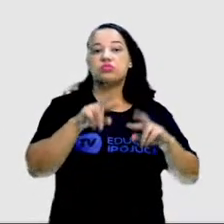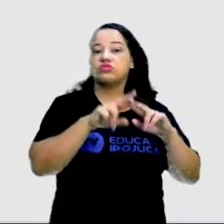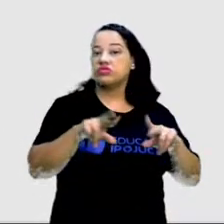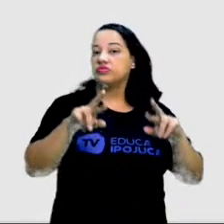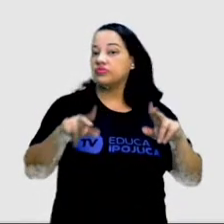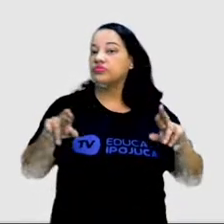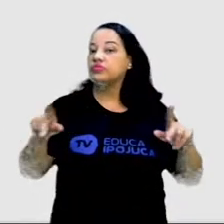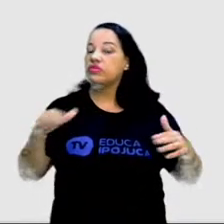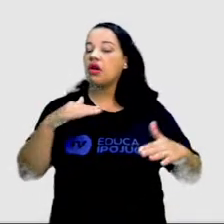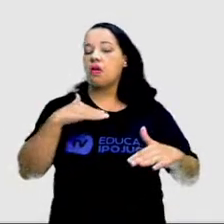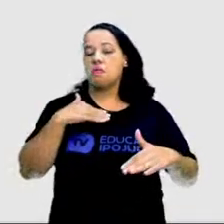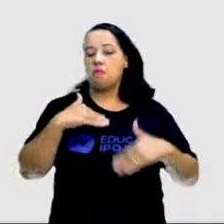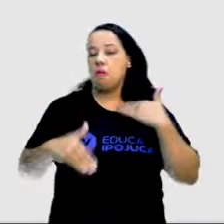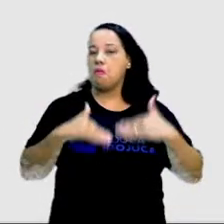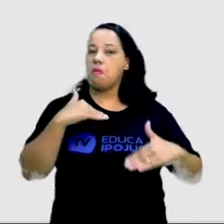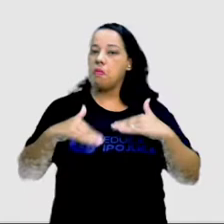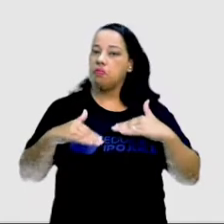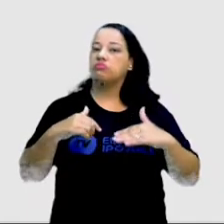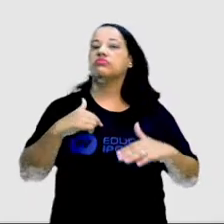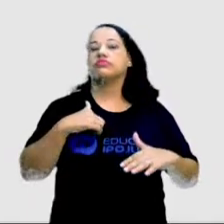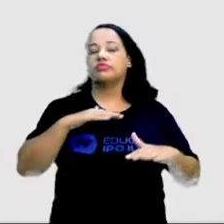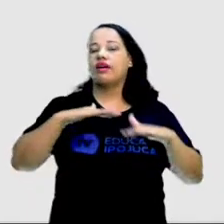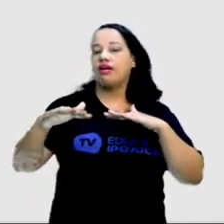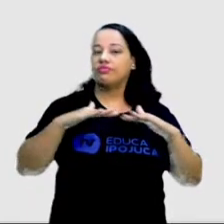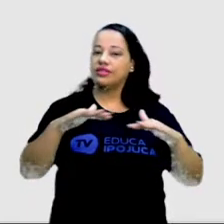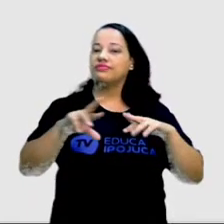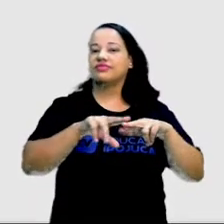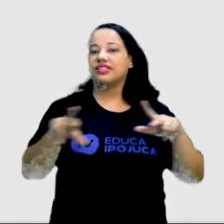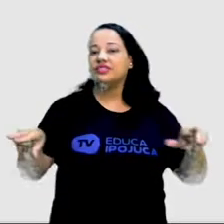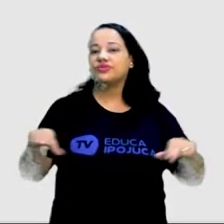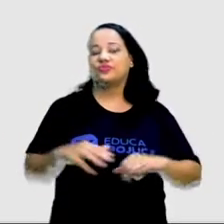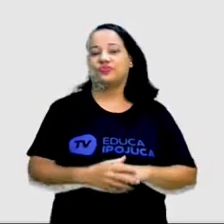os tipos de movimentações do nosso corpo.